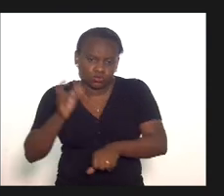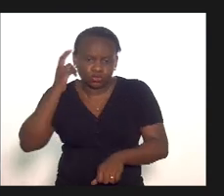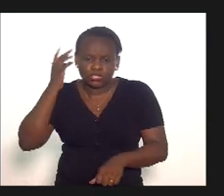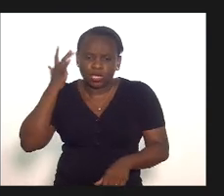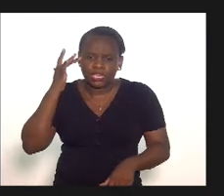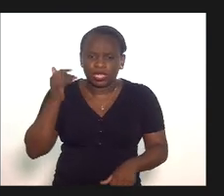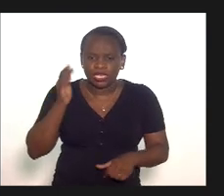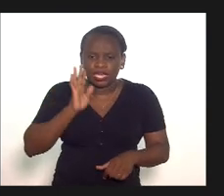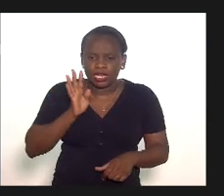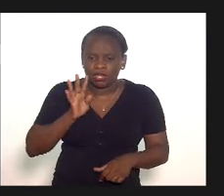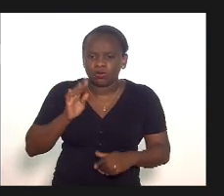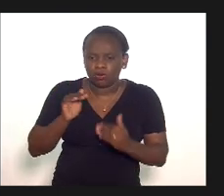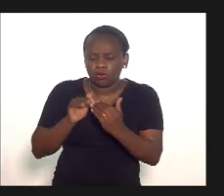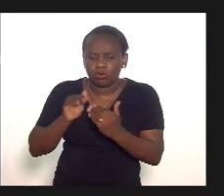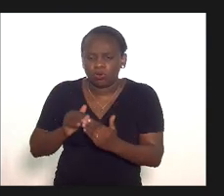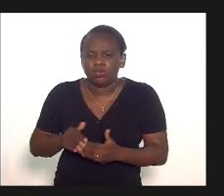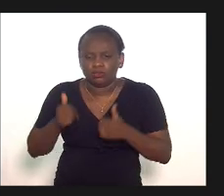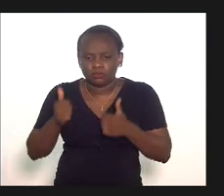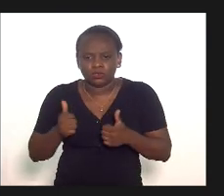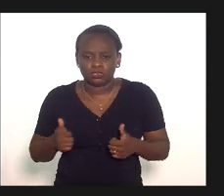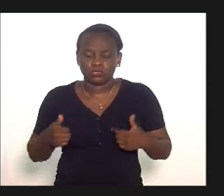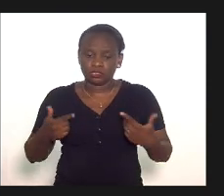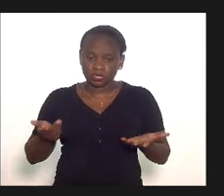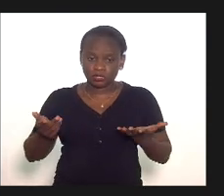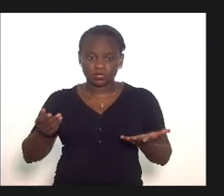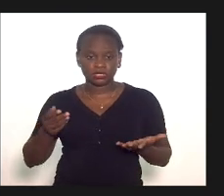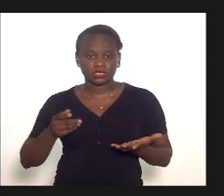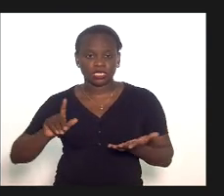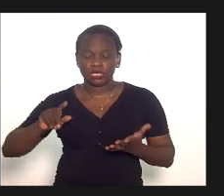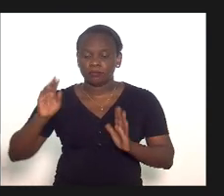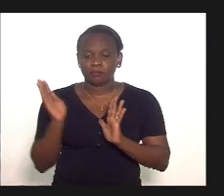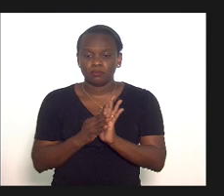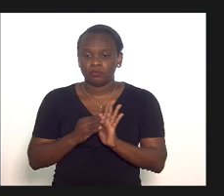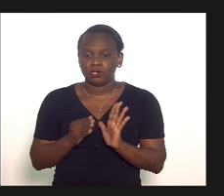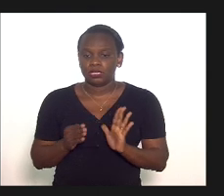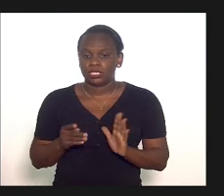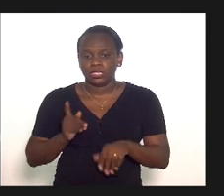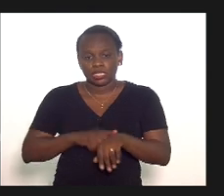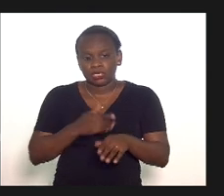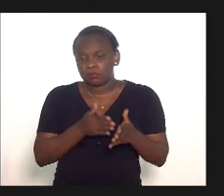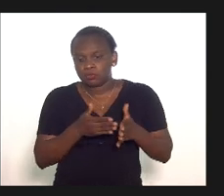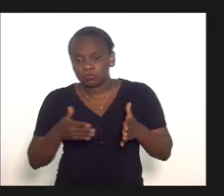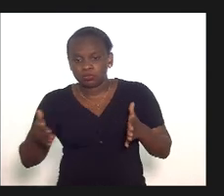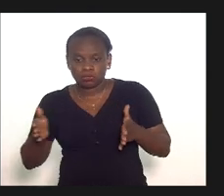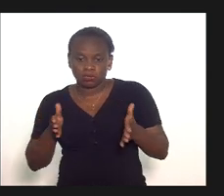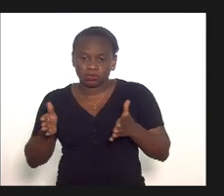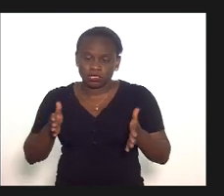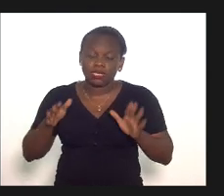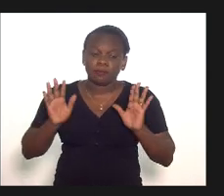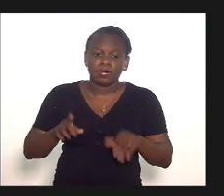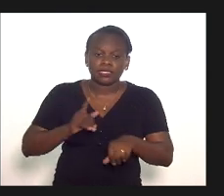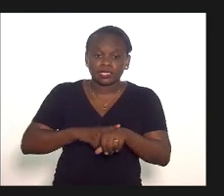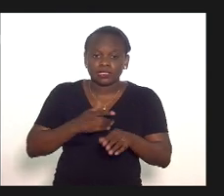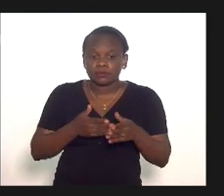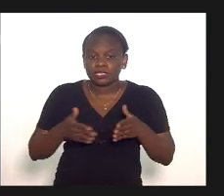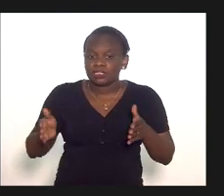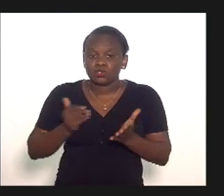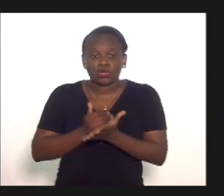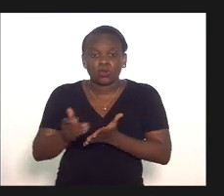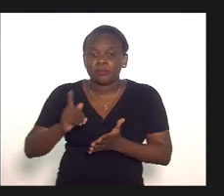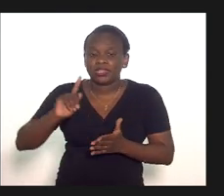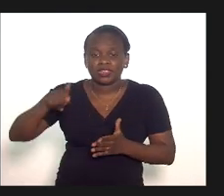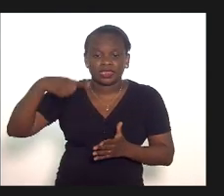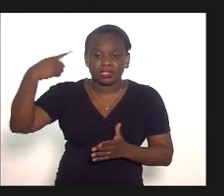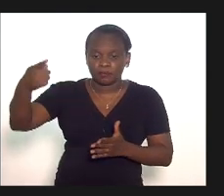legal acho válido que nem que a gente coloque isso durante um período mas que esse período ele não comece